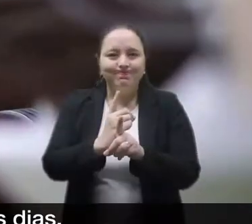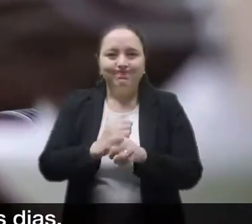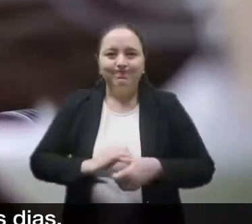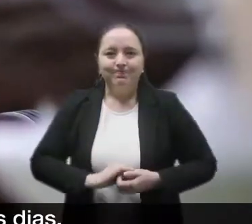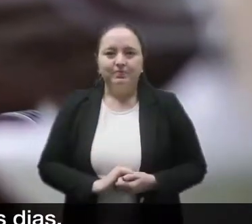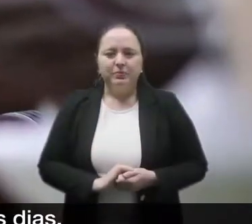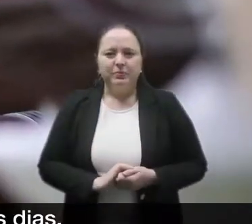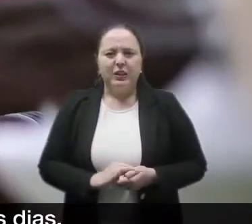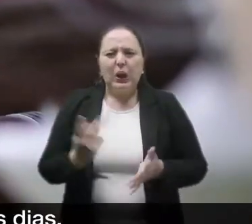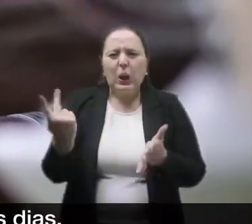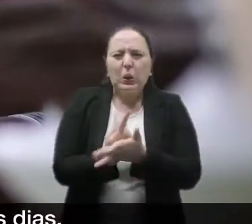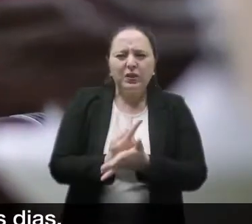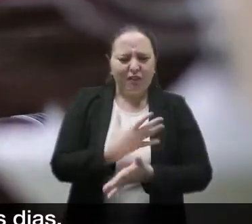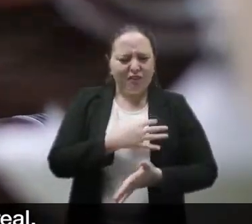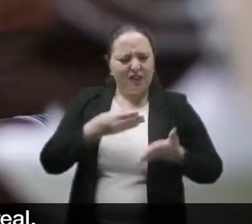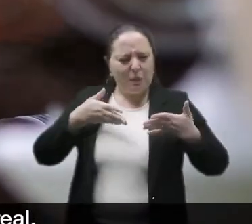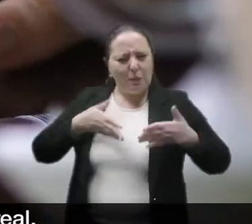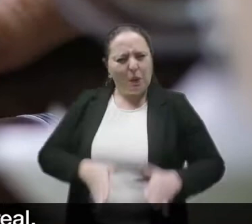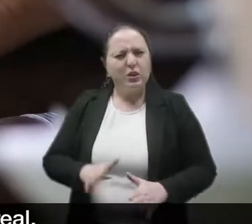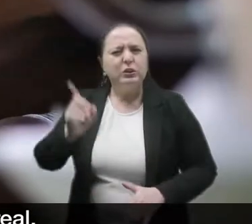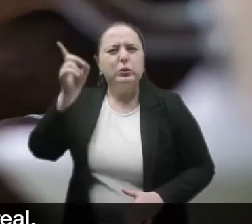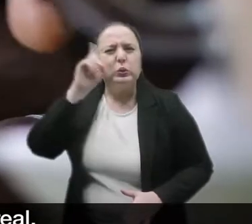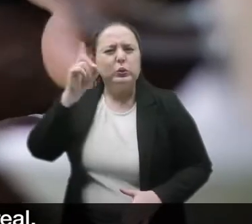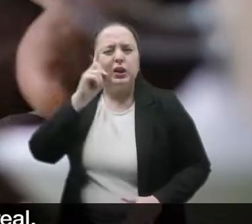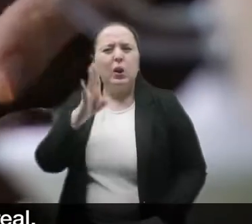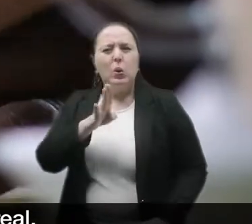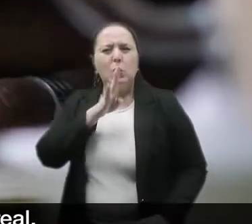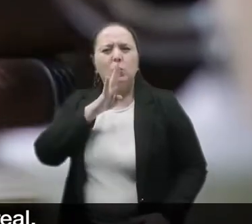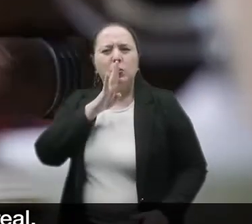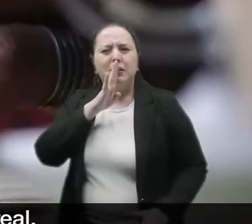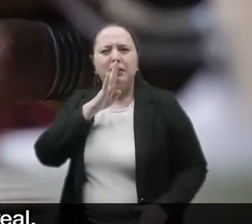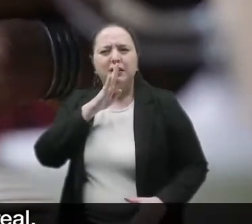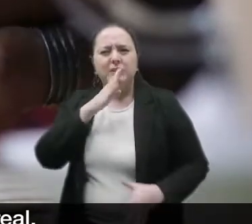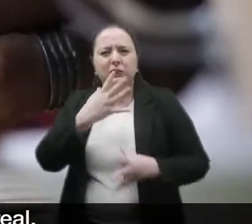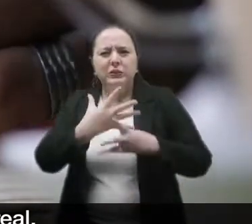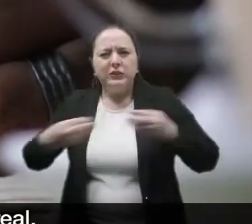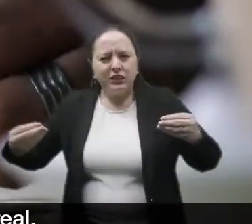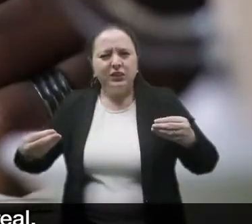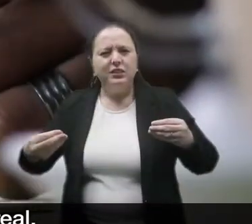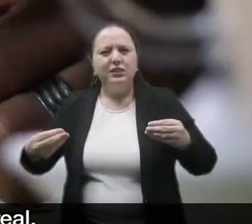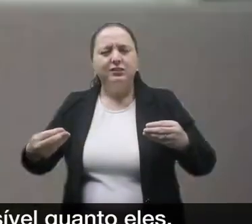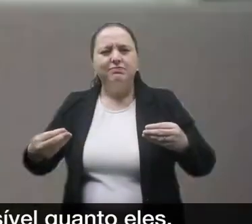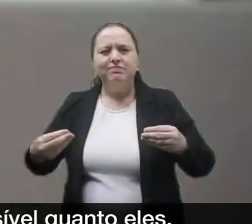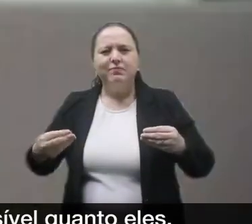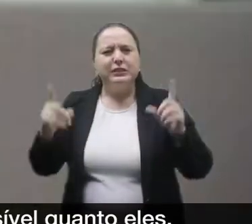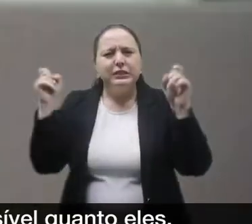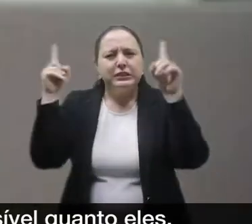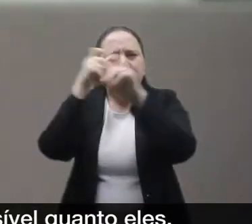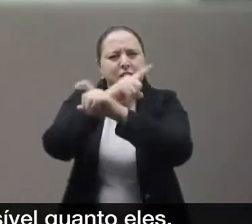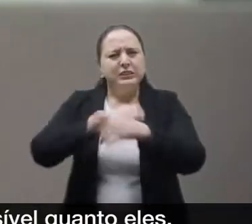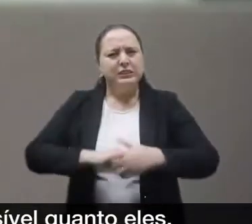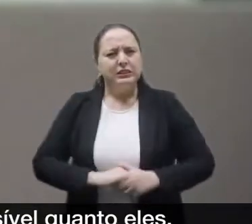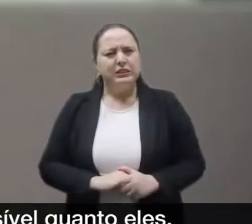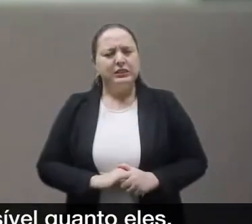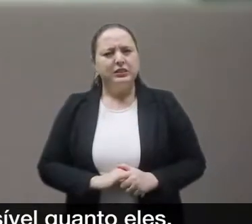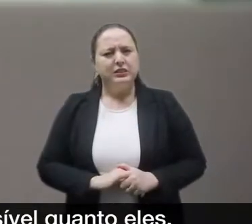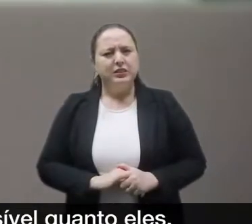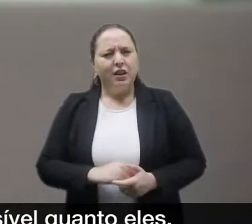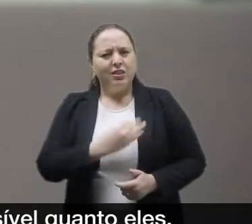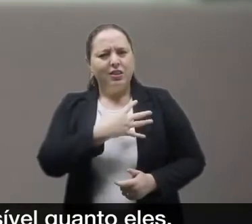gente enterra os nossos filhos todos os dias. Esse luto do desaparecimento é irreal. A gente que tem filho